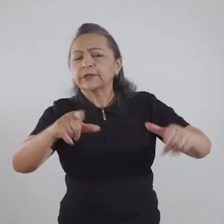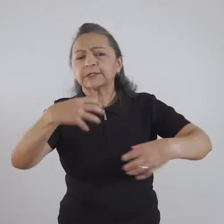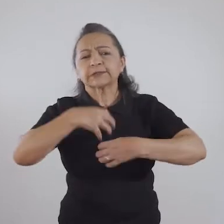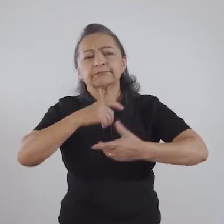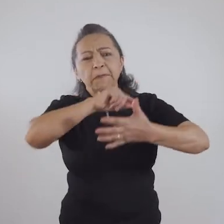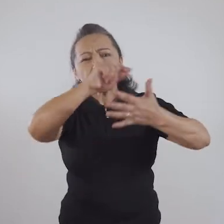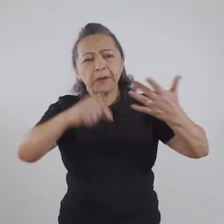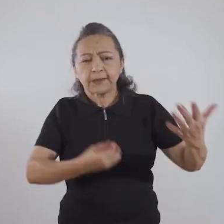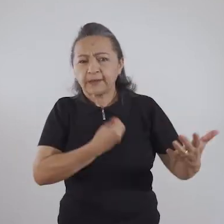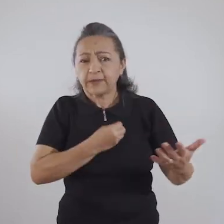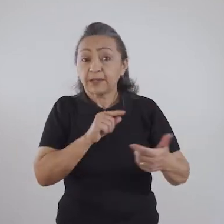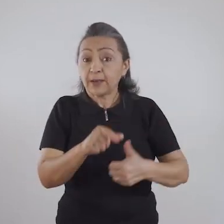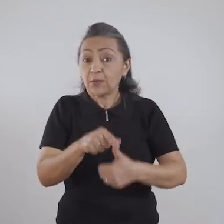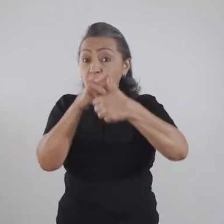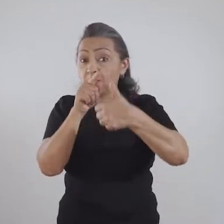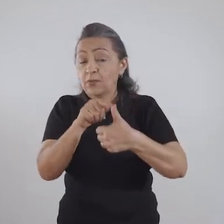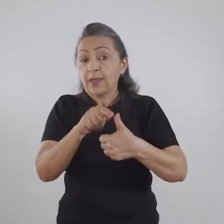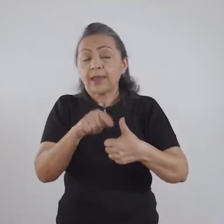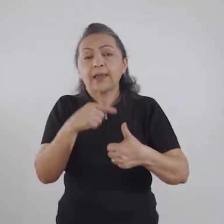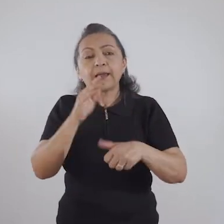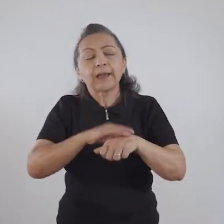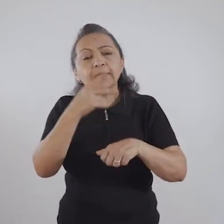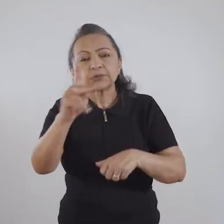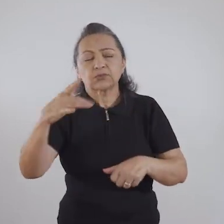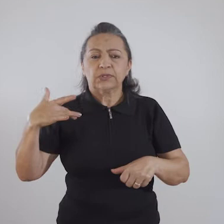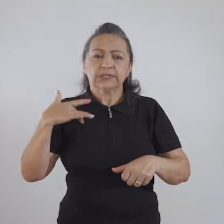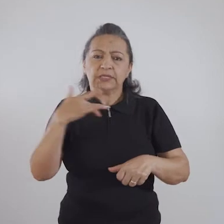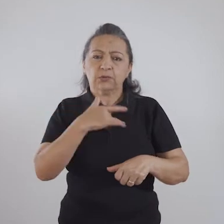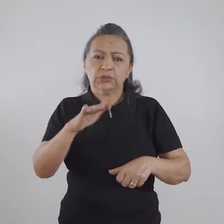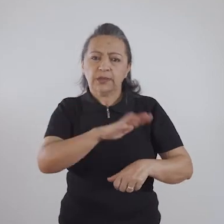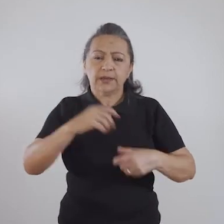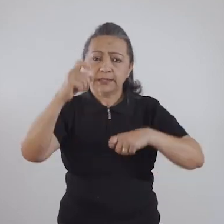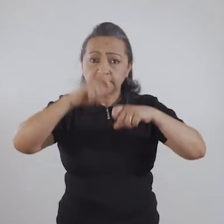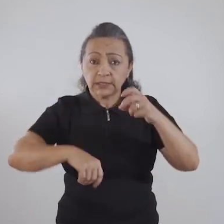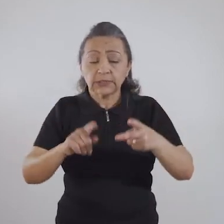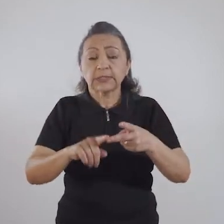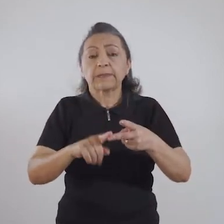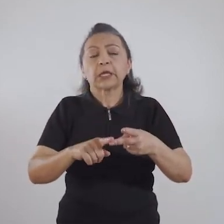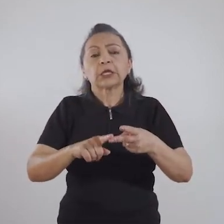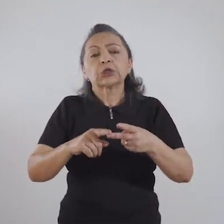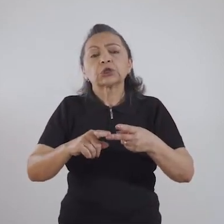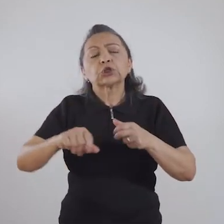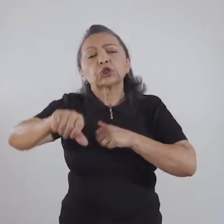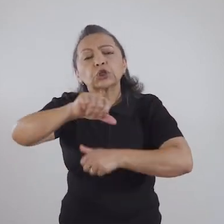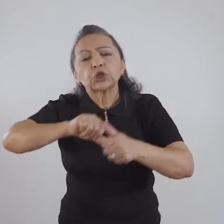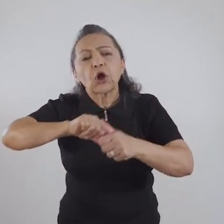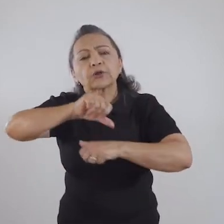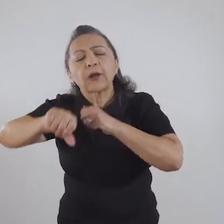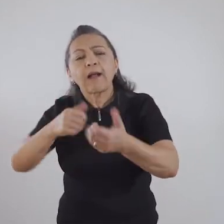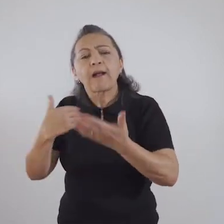diferentes aspectos da sua vida. Uma delas é a sua saúde sexual, uma delas é